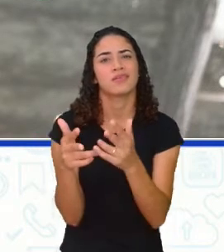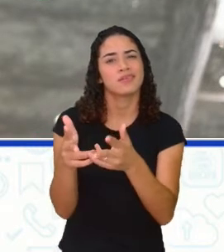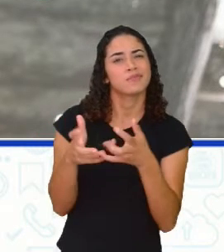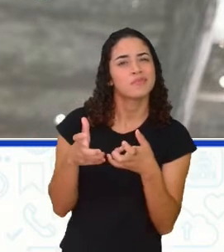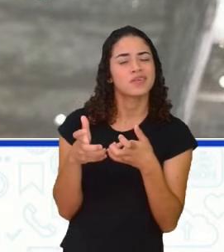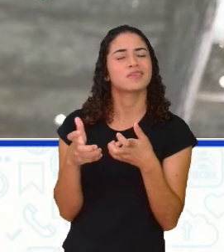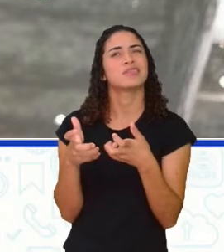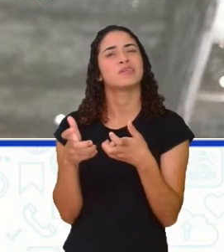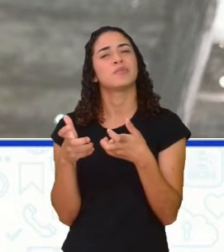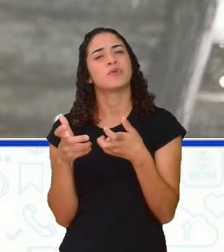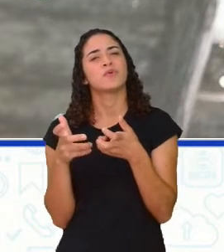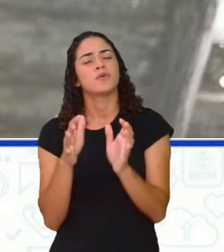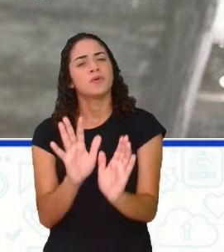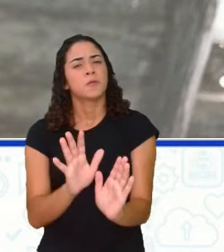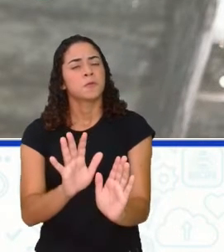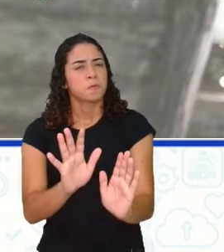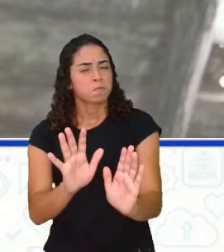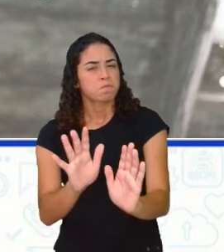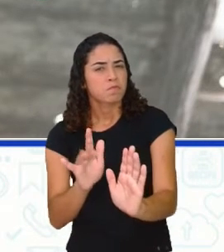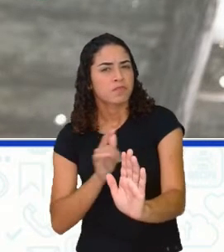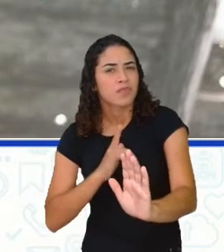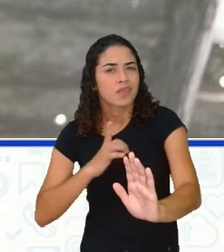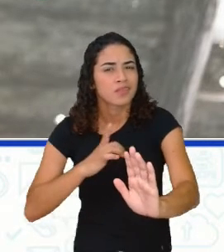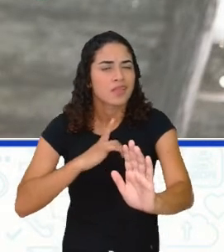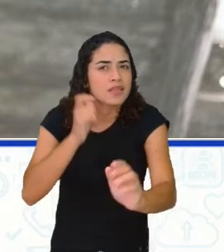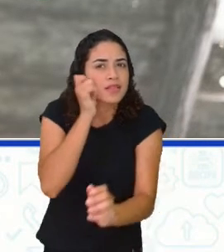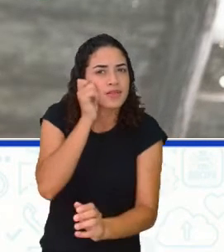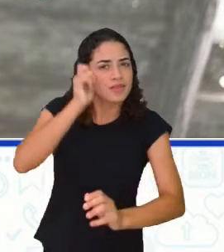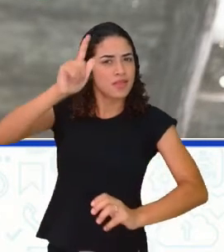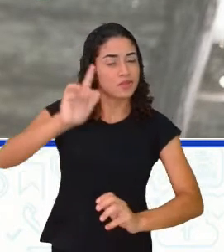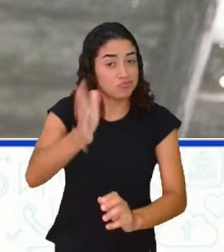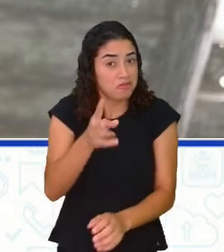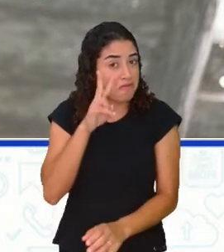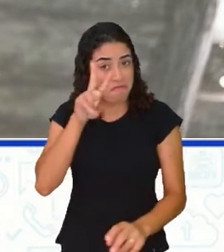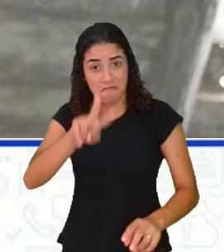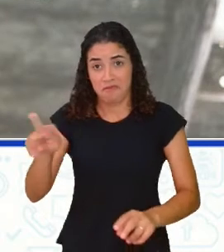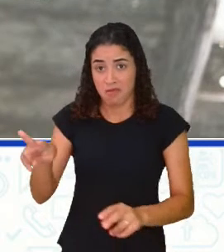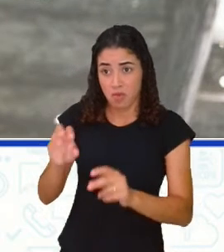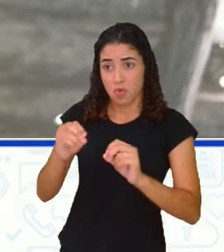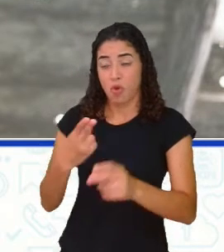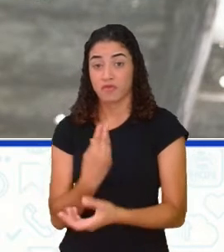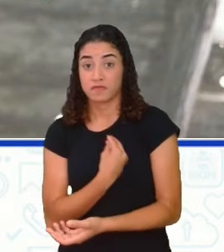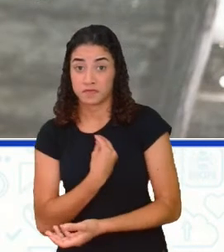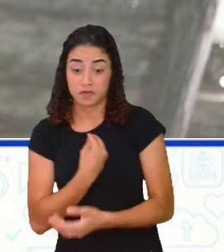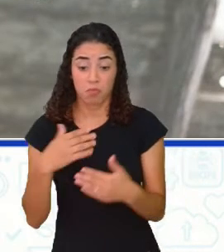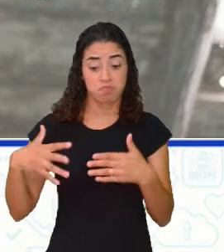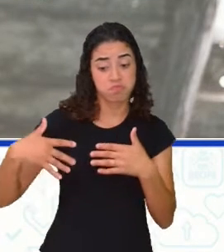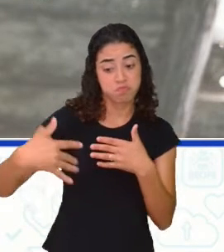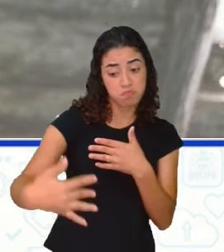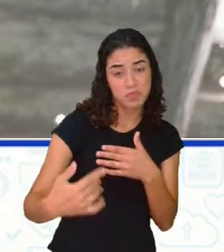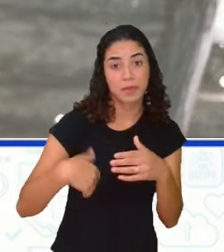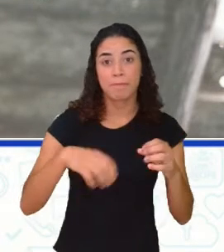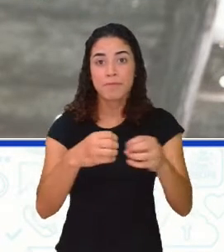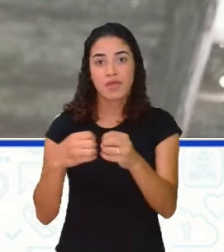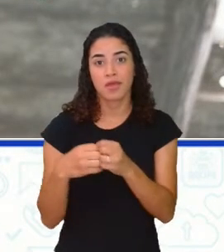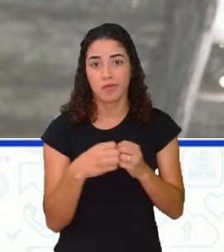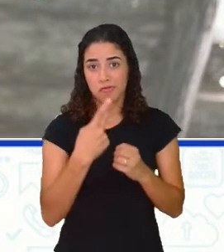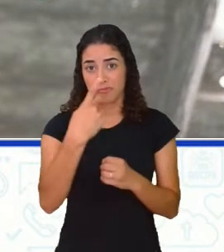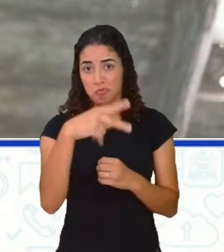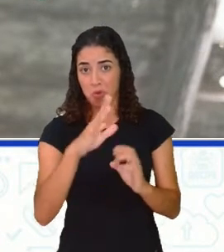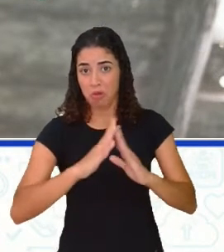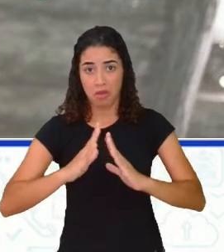que vocês têm a ideia, já viram ou vivenciam isso próximo de vocês.